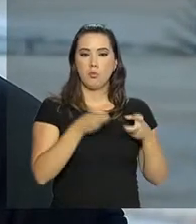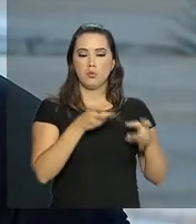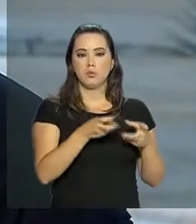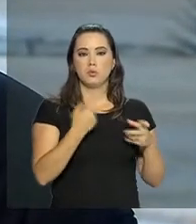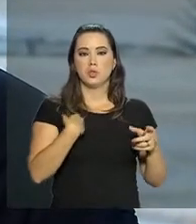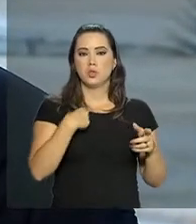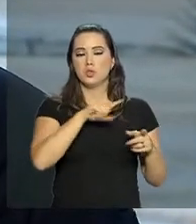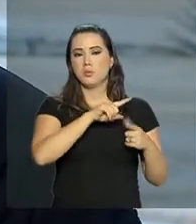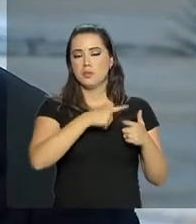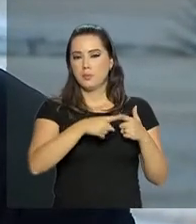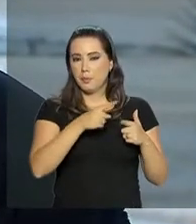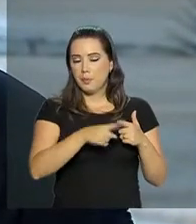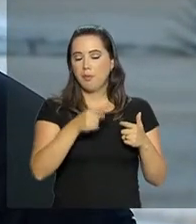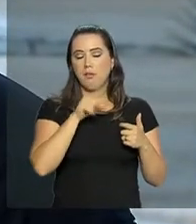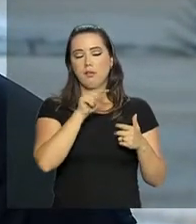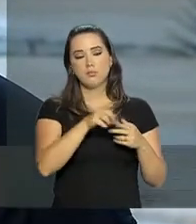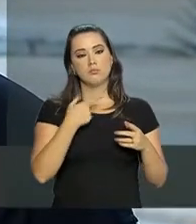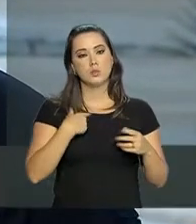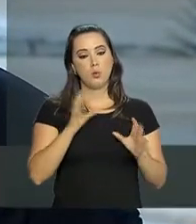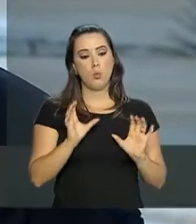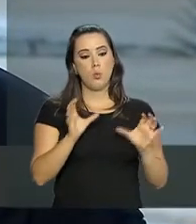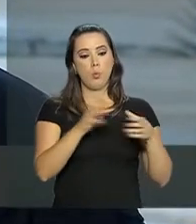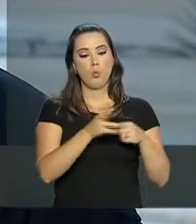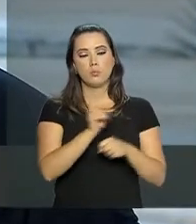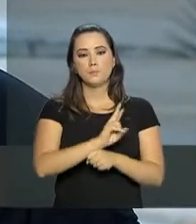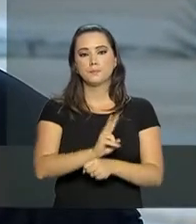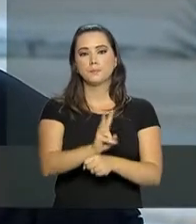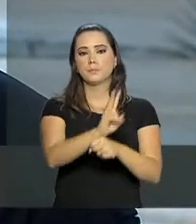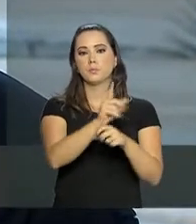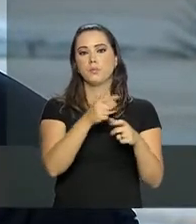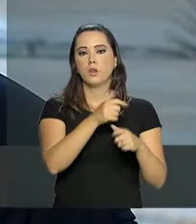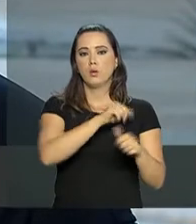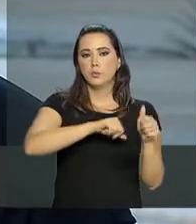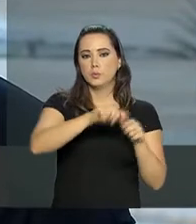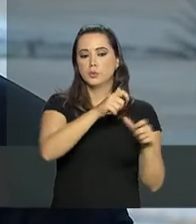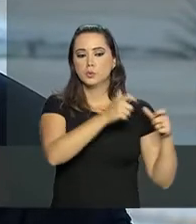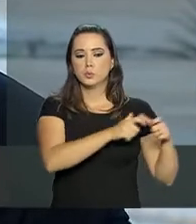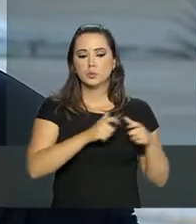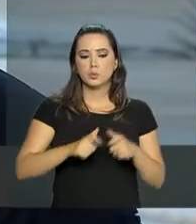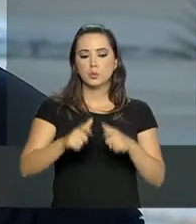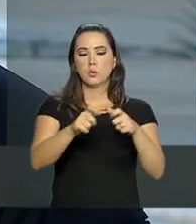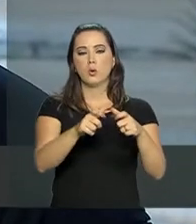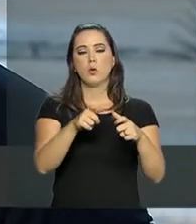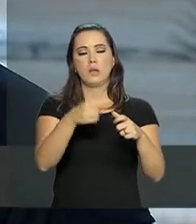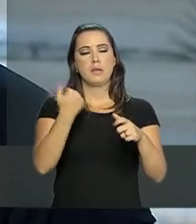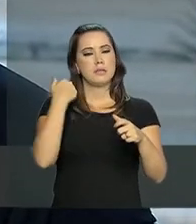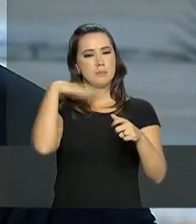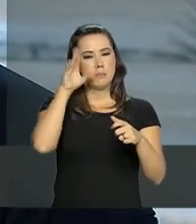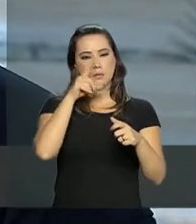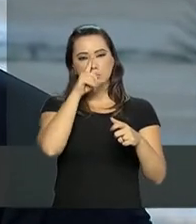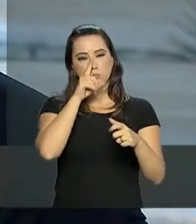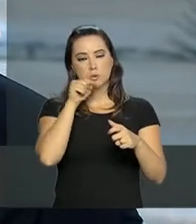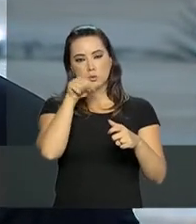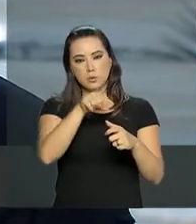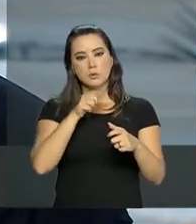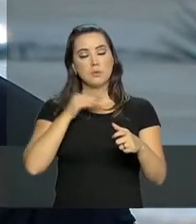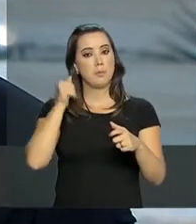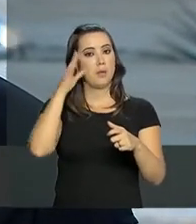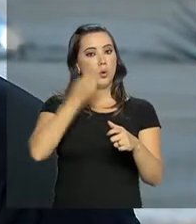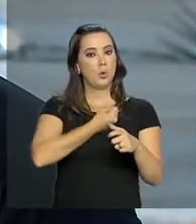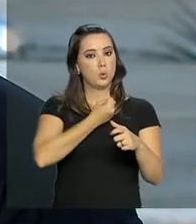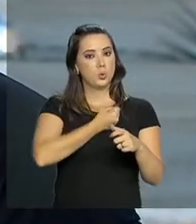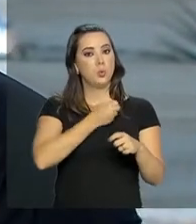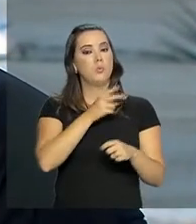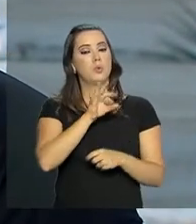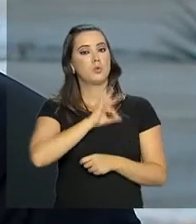infrações e ali a gente coloca o nosso policiamento. Então a gente faz um remanejamento do policiamento para que naqueles locais mais sensíveis tenham o maior número